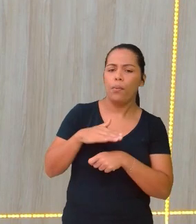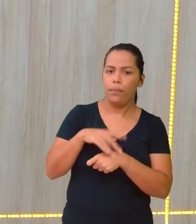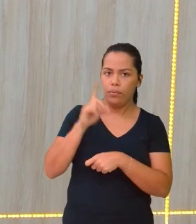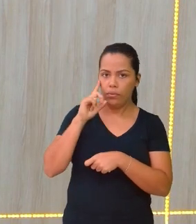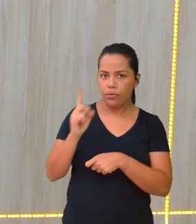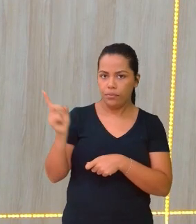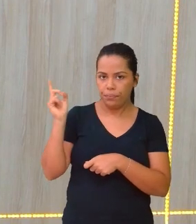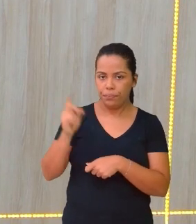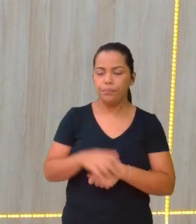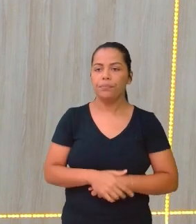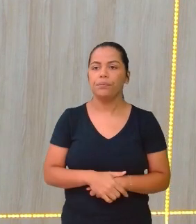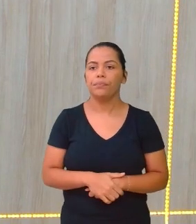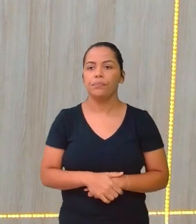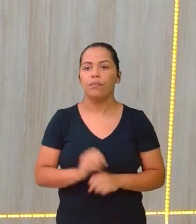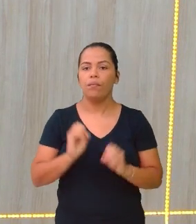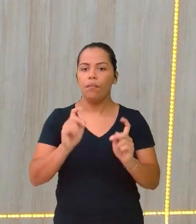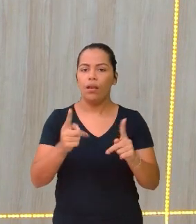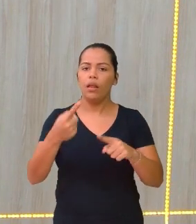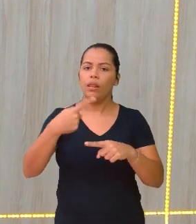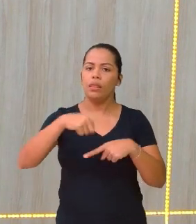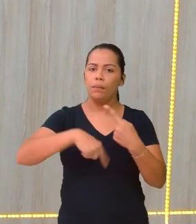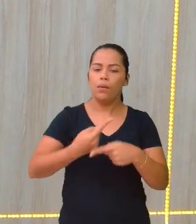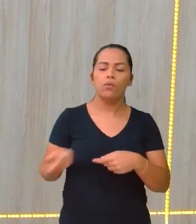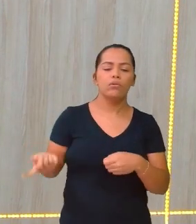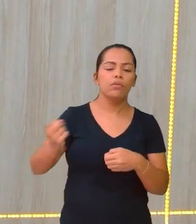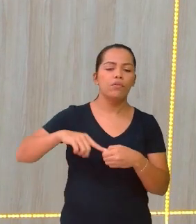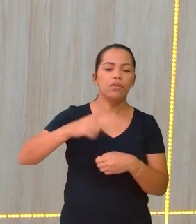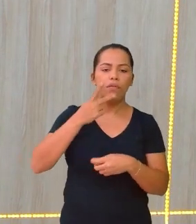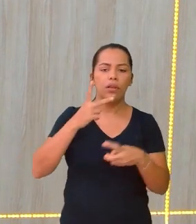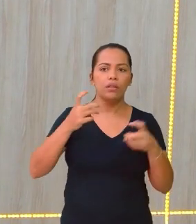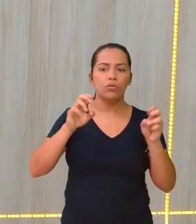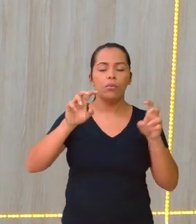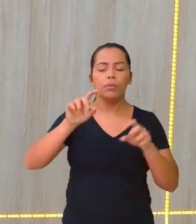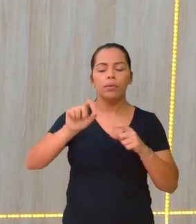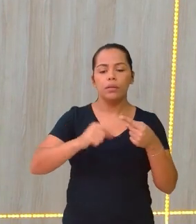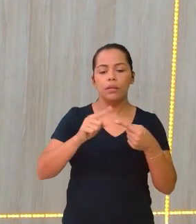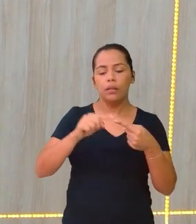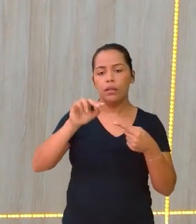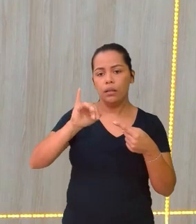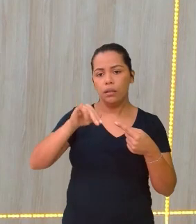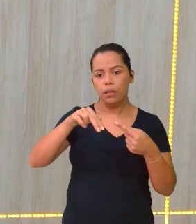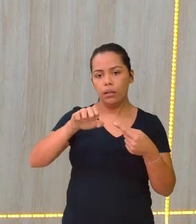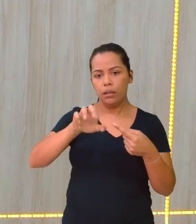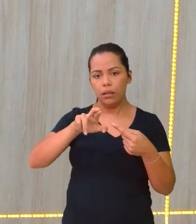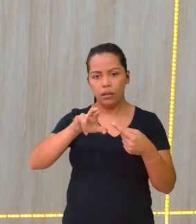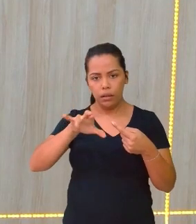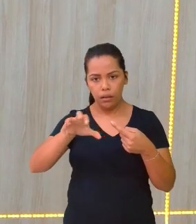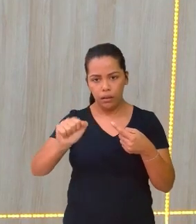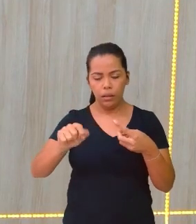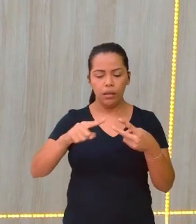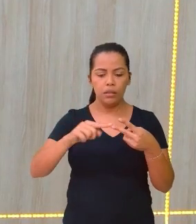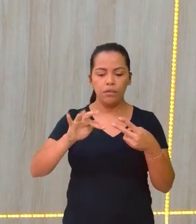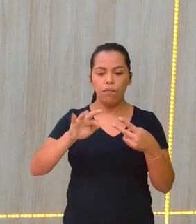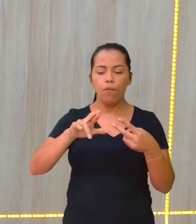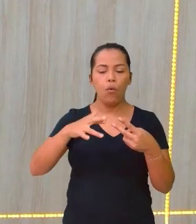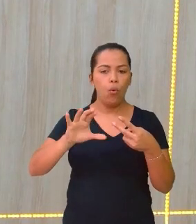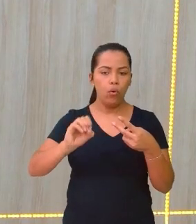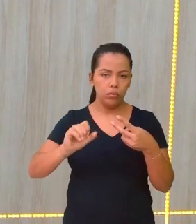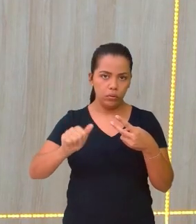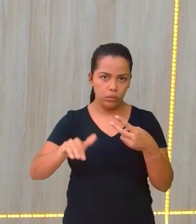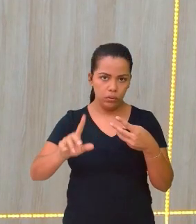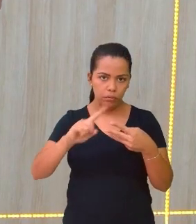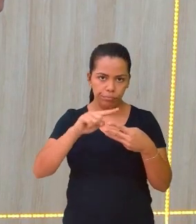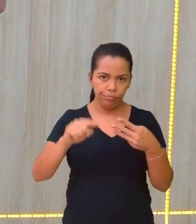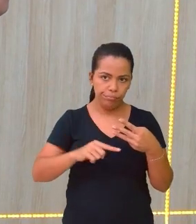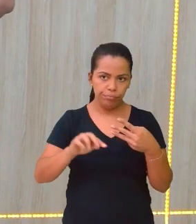essa, ok? Depois eu volto a falar aí da inércia, o que é inércia, o que é que eu estou me referindo à força e também à questão de